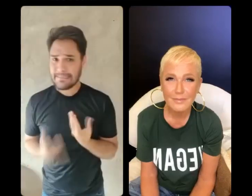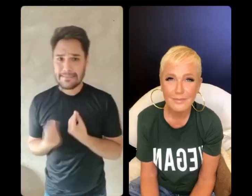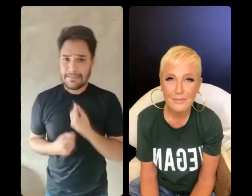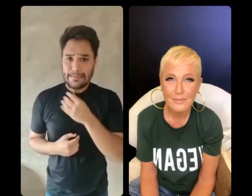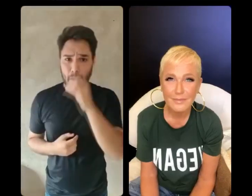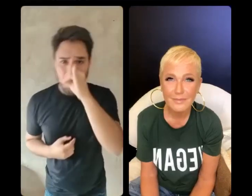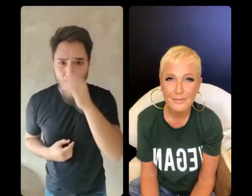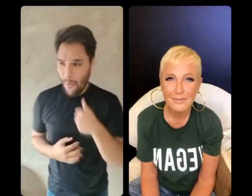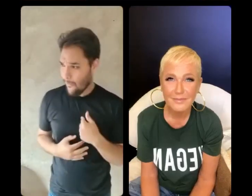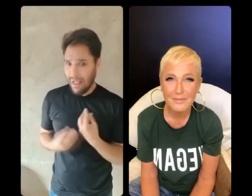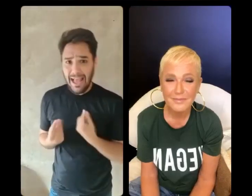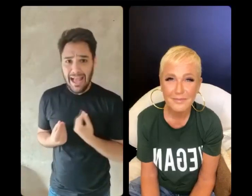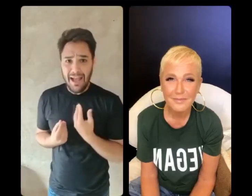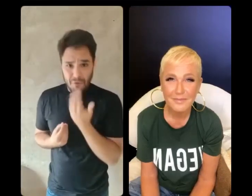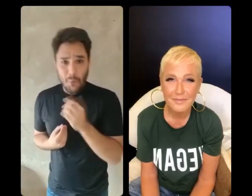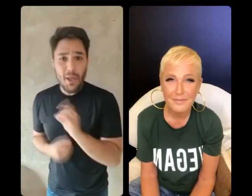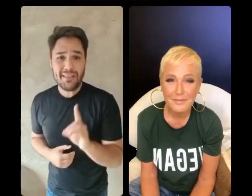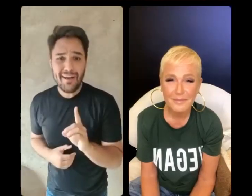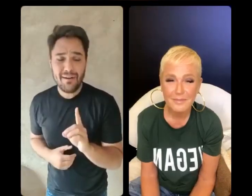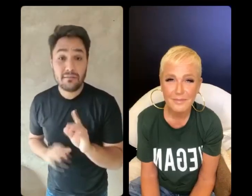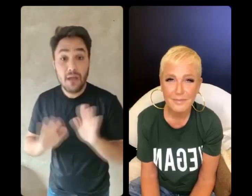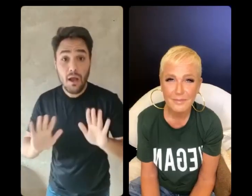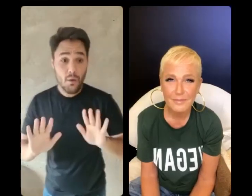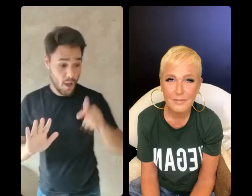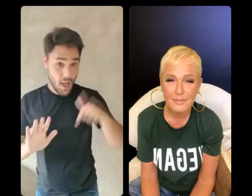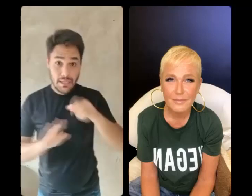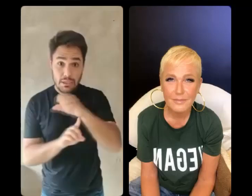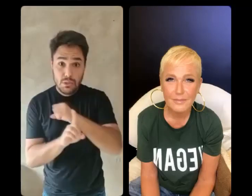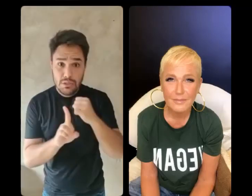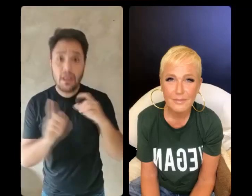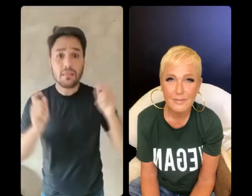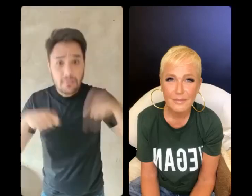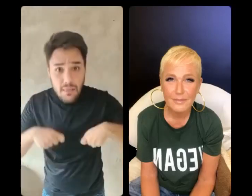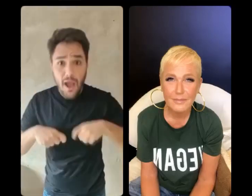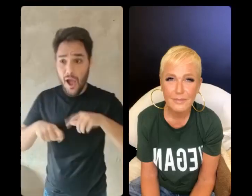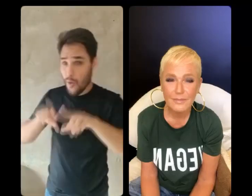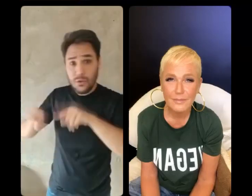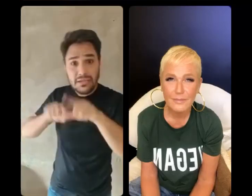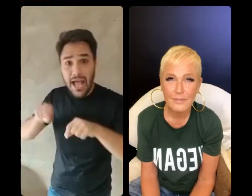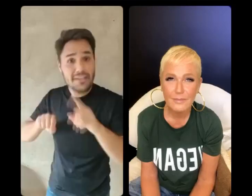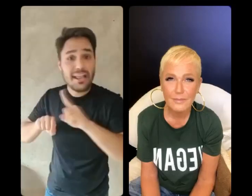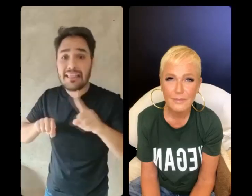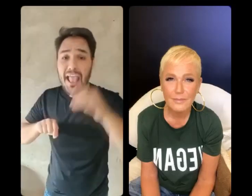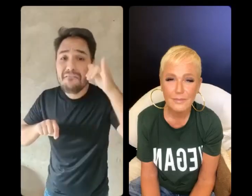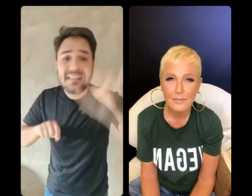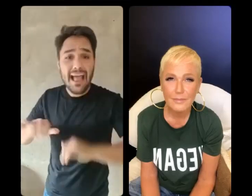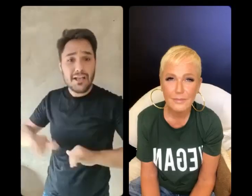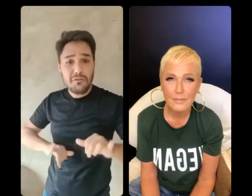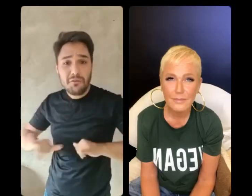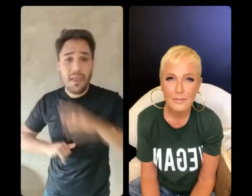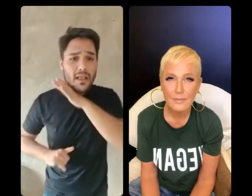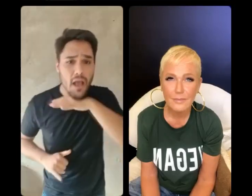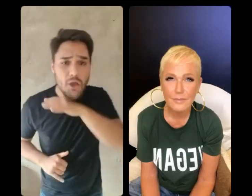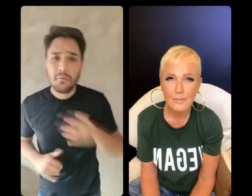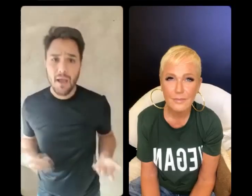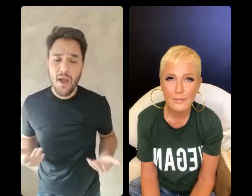histórias que inventam. Você tem a possibilidade de não causar. Mas mesmo assim você escolhe causar a dor e o sofrimento, financiar isso.